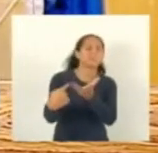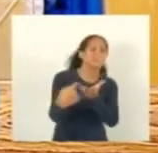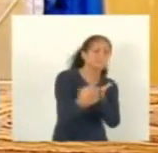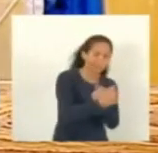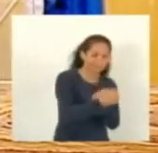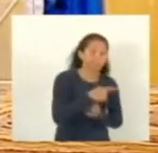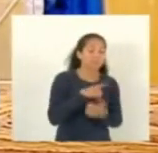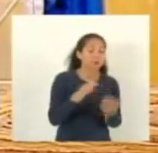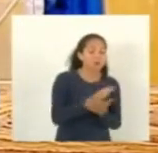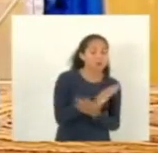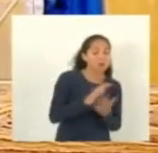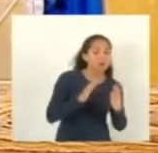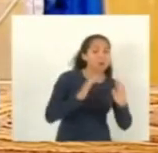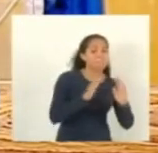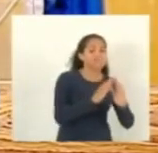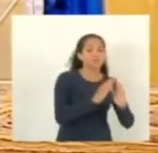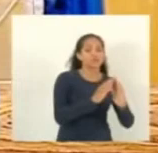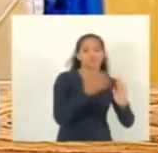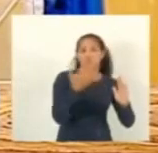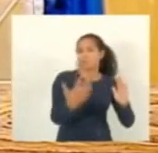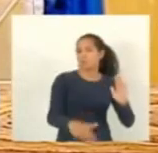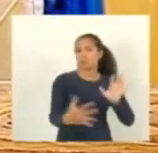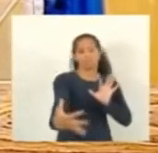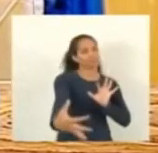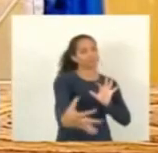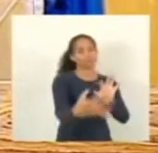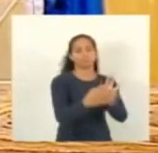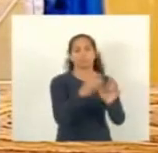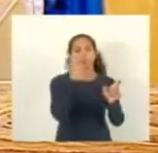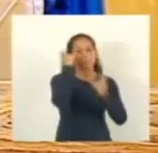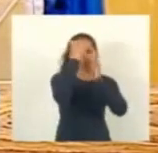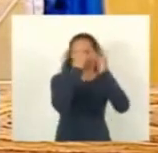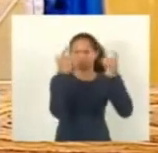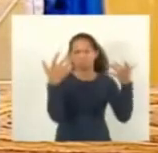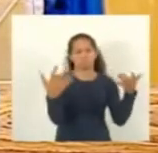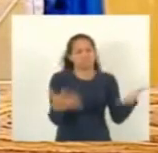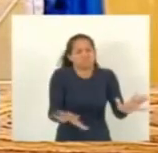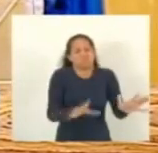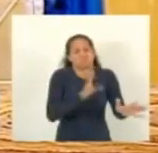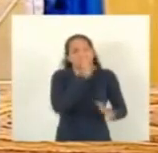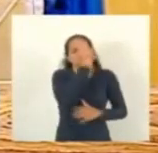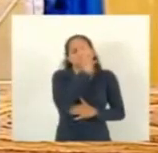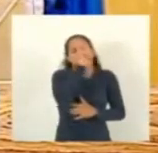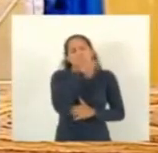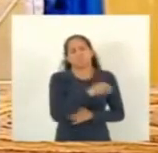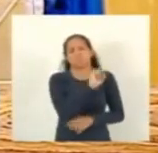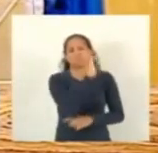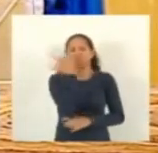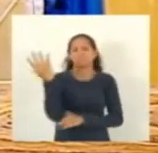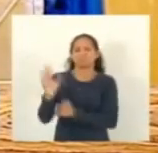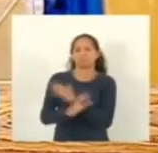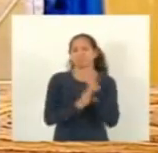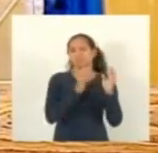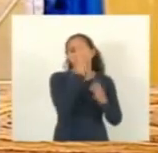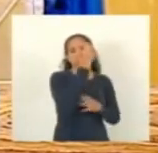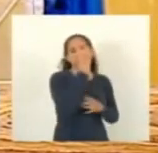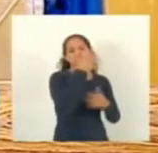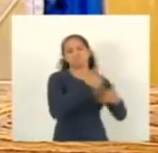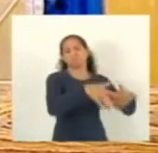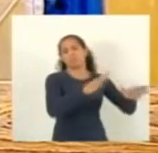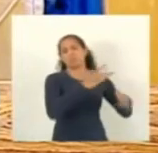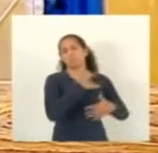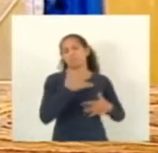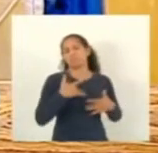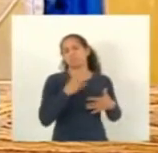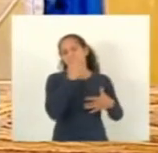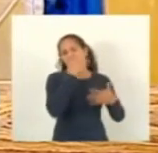alguns casos, as pessoas realmente não querem ligar, não estão preocupadas com isso, não estão preocupadas com o meio ambiente, não estão preocupadas com a saúde,